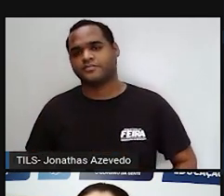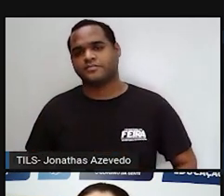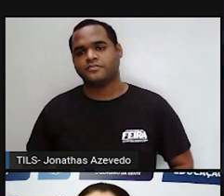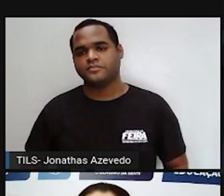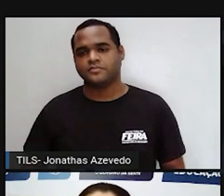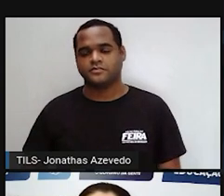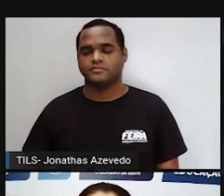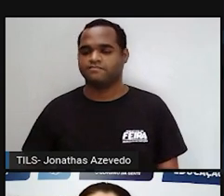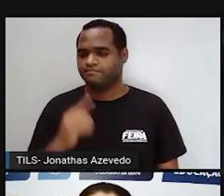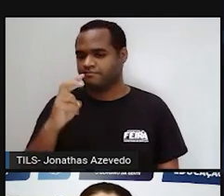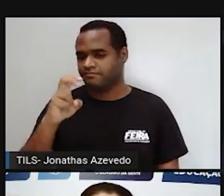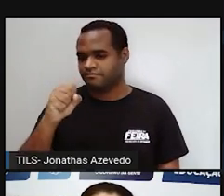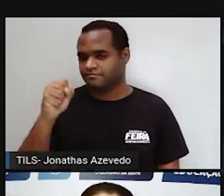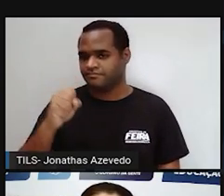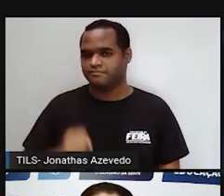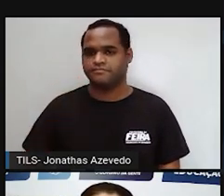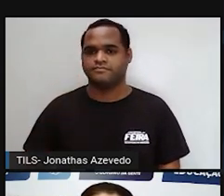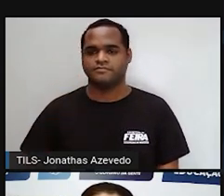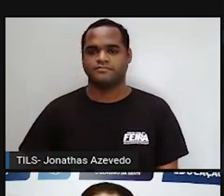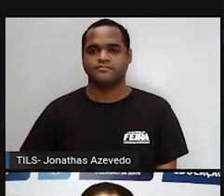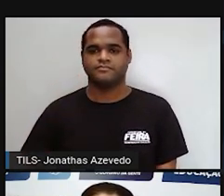15 segundos.